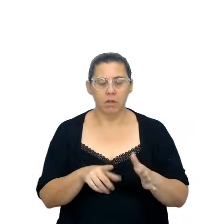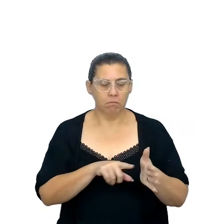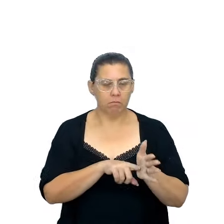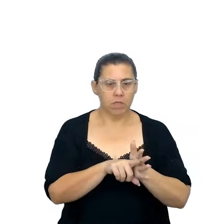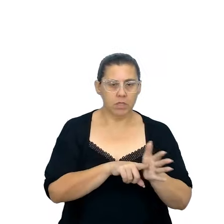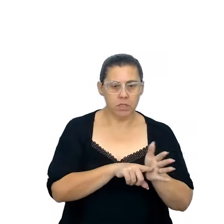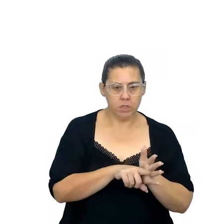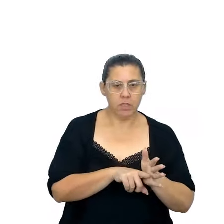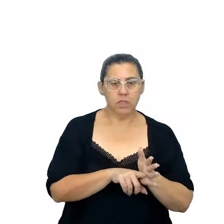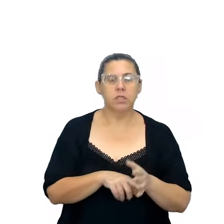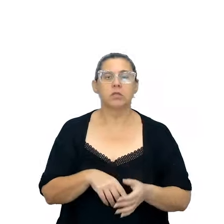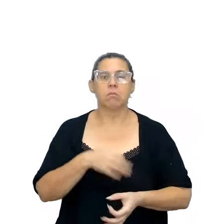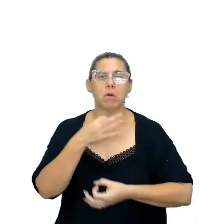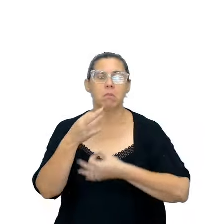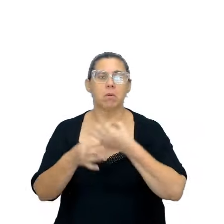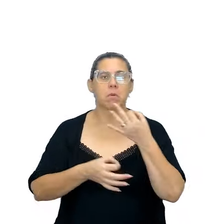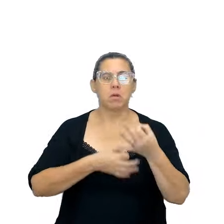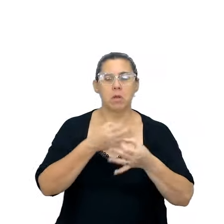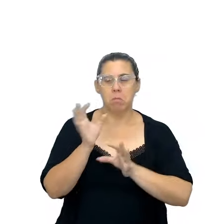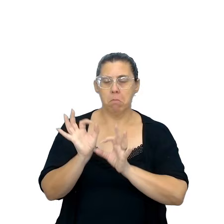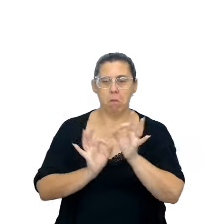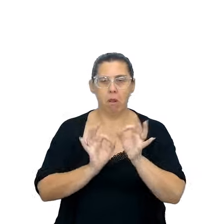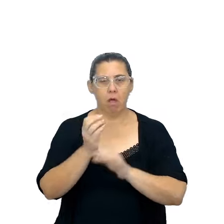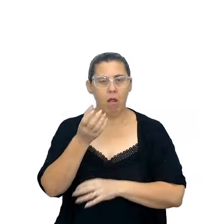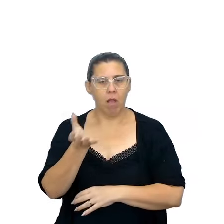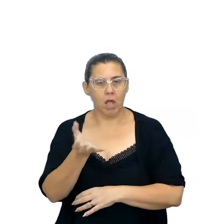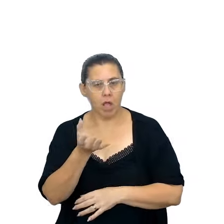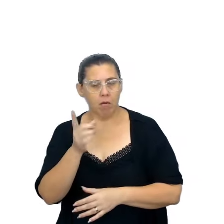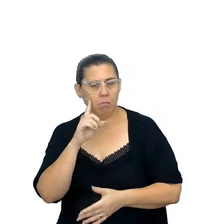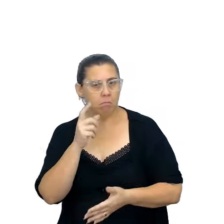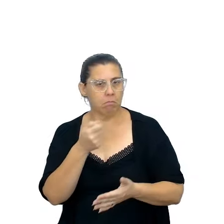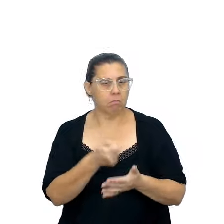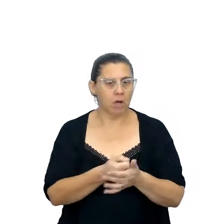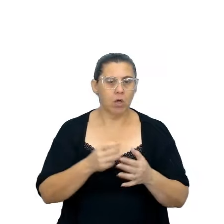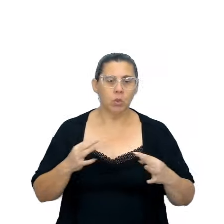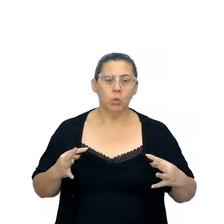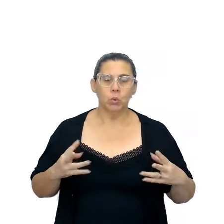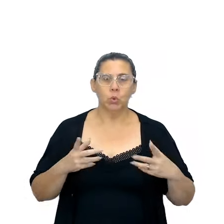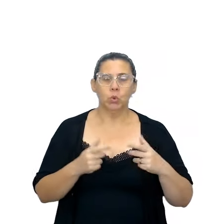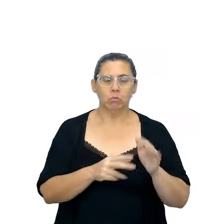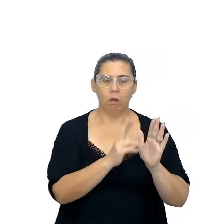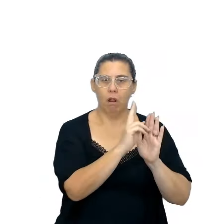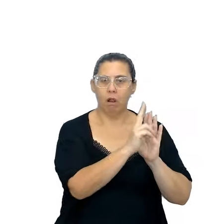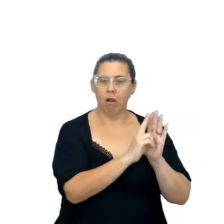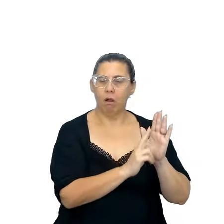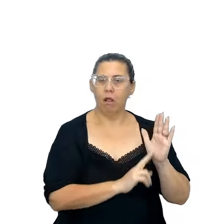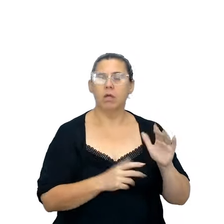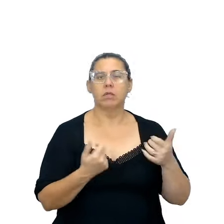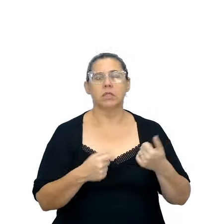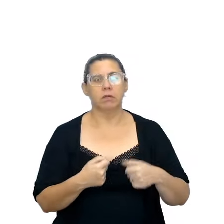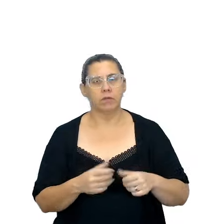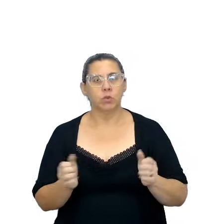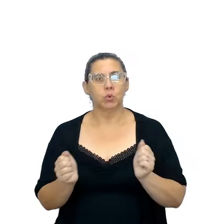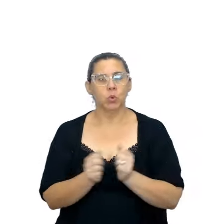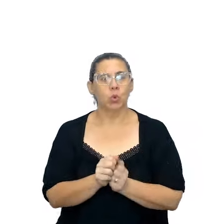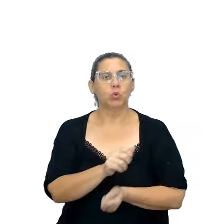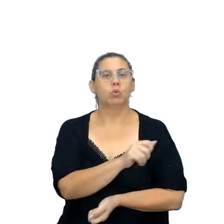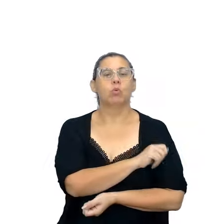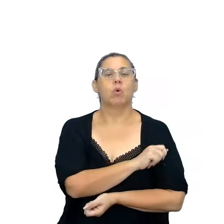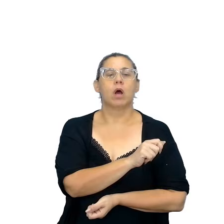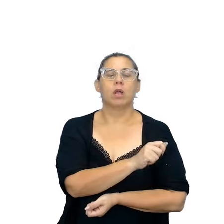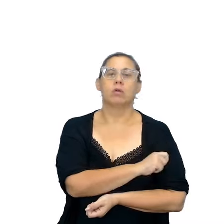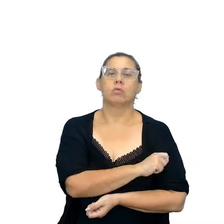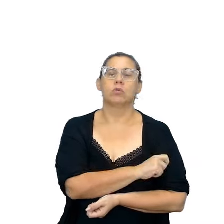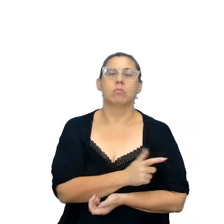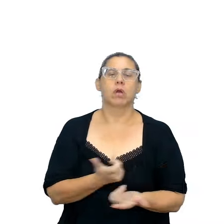pesquisas, posicionamentos críticos e de criação em busca de soluções, então todo esse roteiro tem que ser feito para o estudante ou junto com o estudante